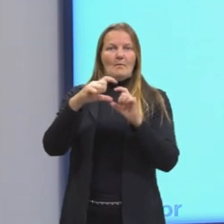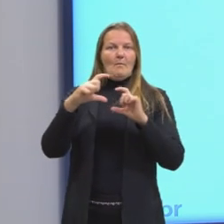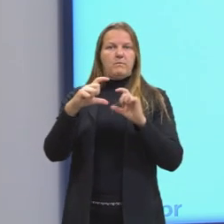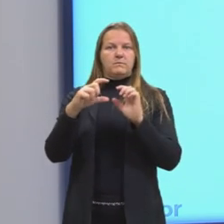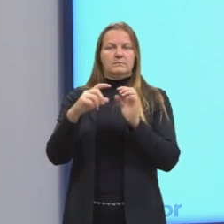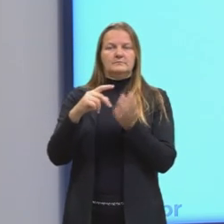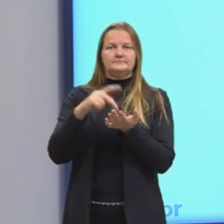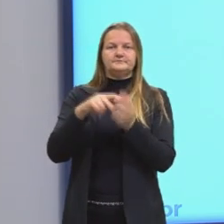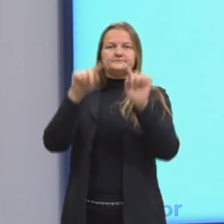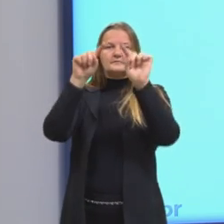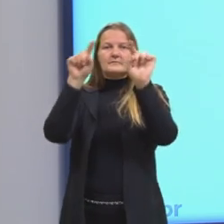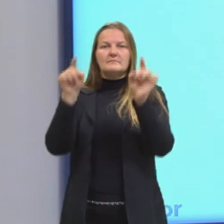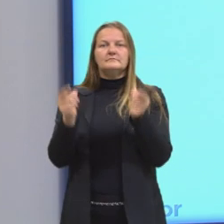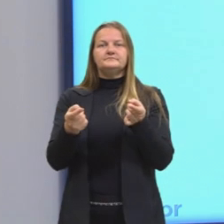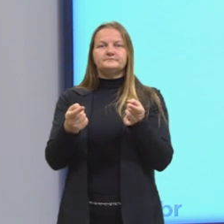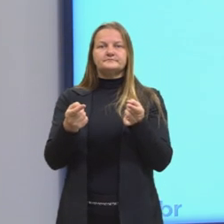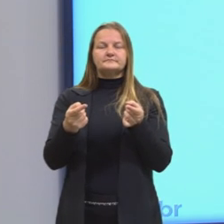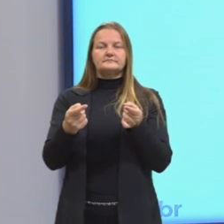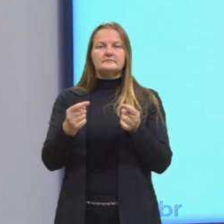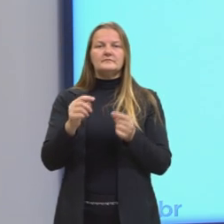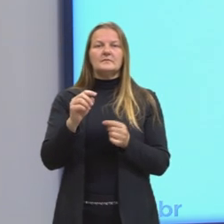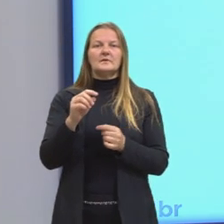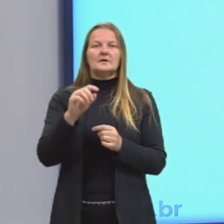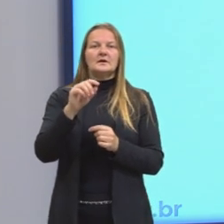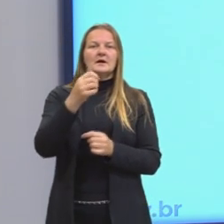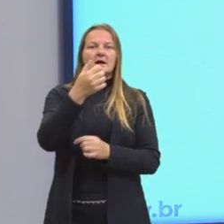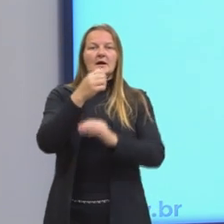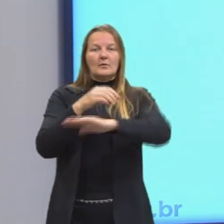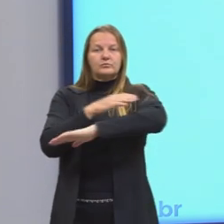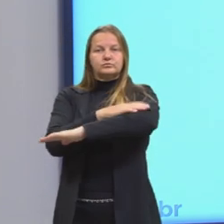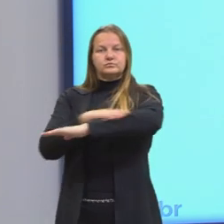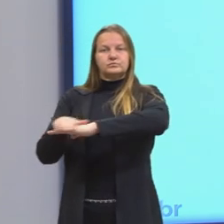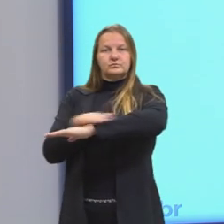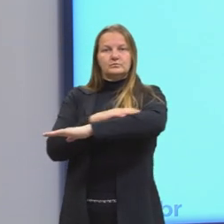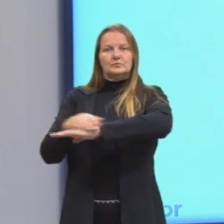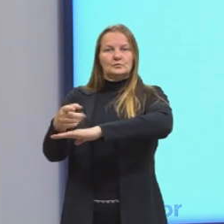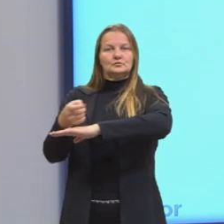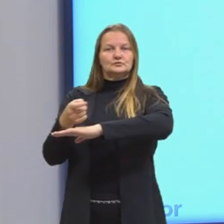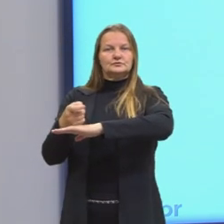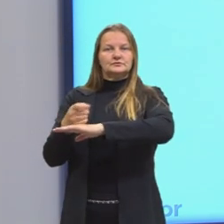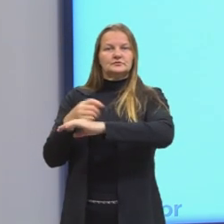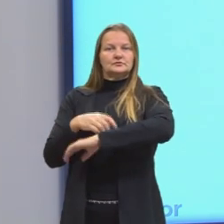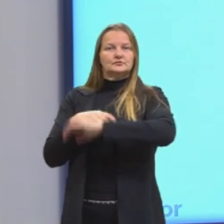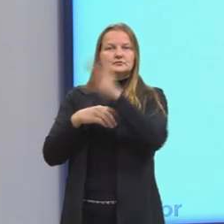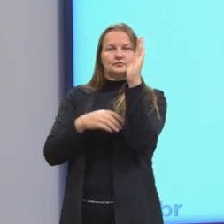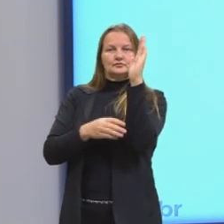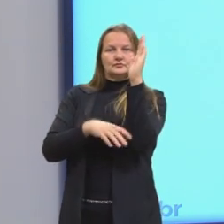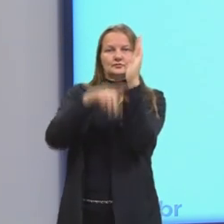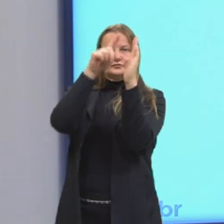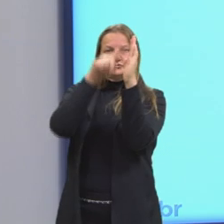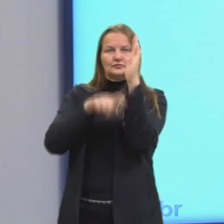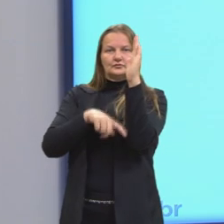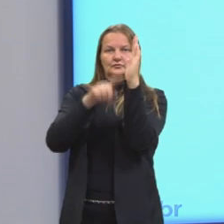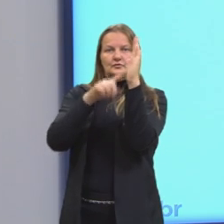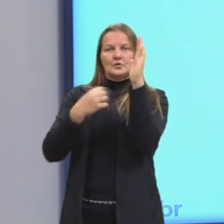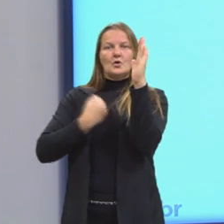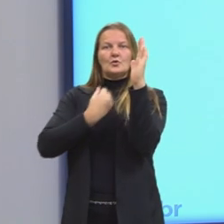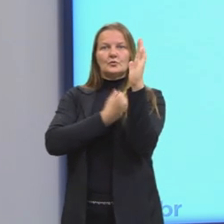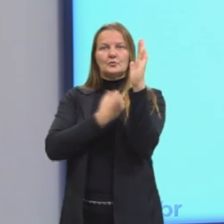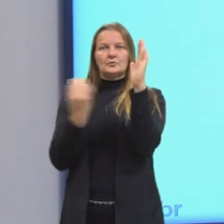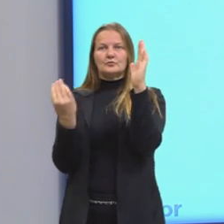Entre parênteses, vem as coordenadas das abscissas, que é o eixo do x, e das ordenadas, o eixo y.